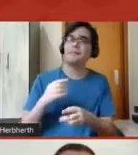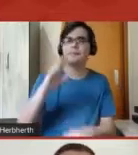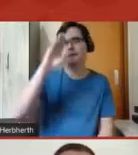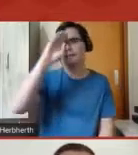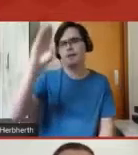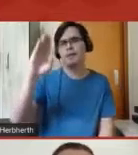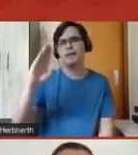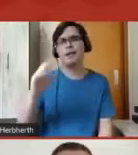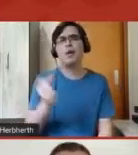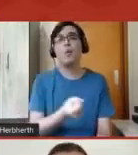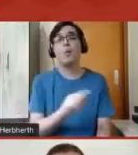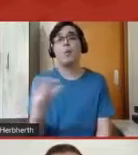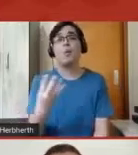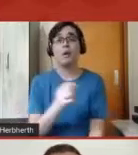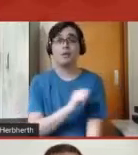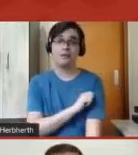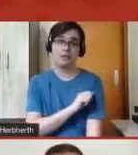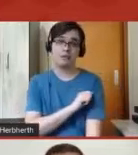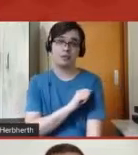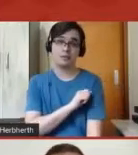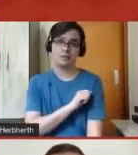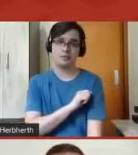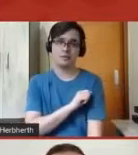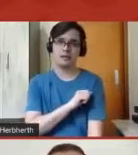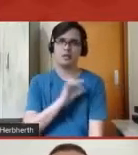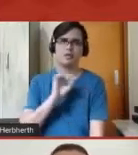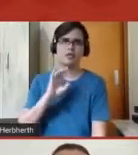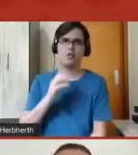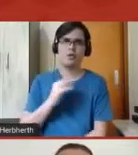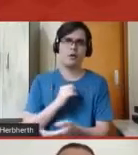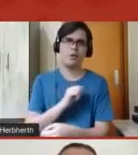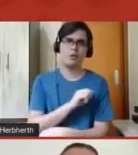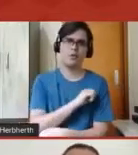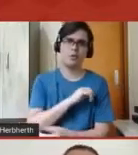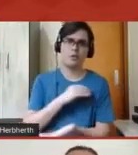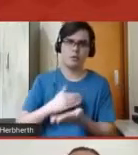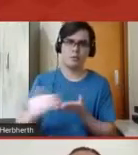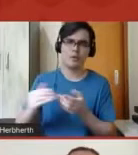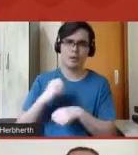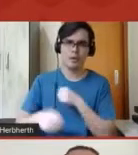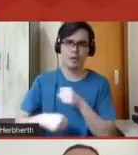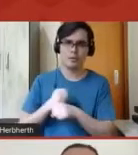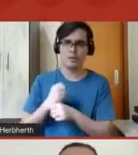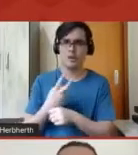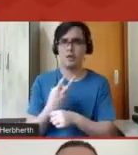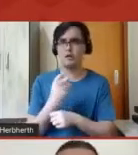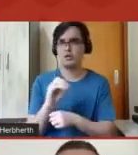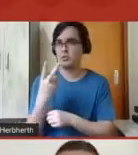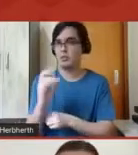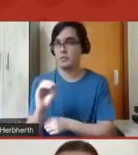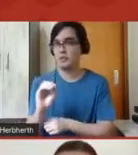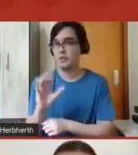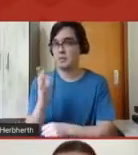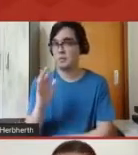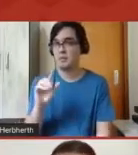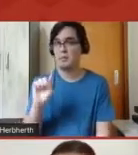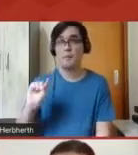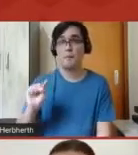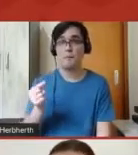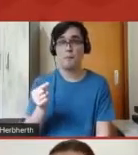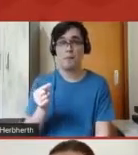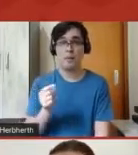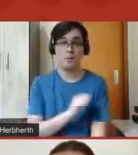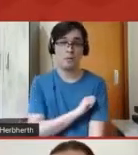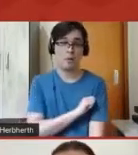alunos ingressantes do ano de 2020, nós tínhamos aproximadamente mil alunos, esse número